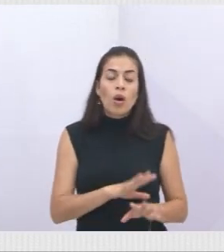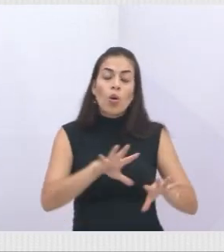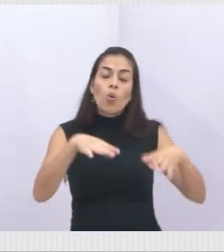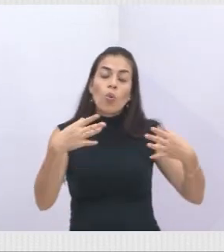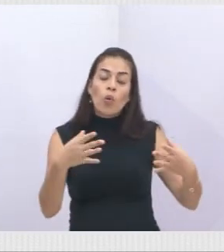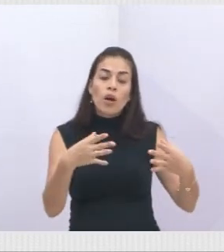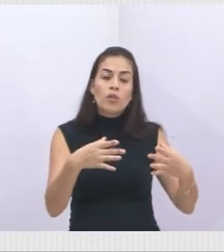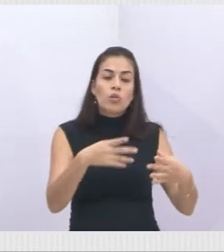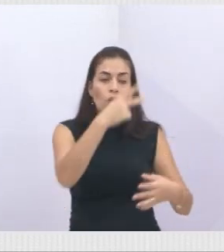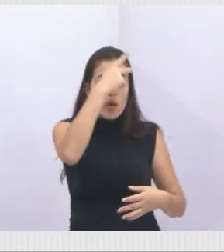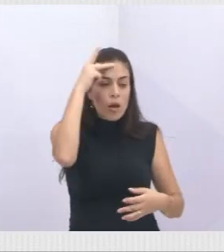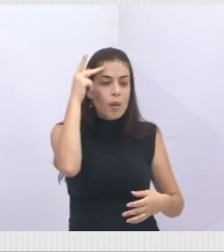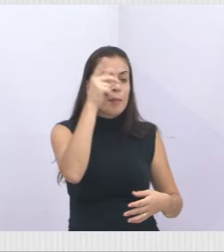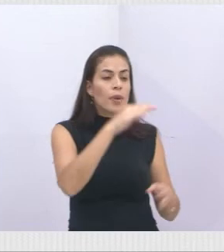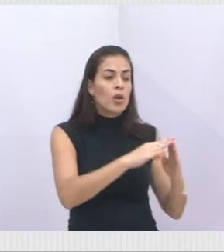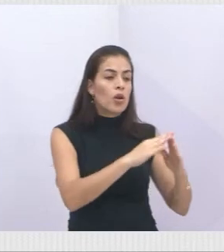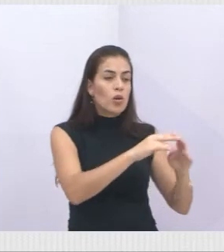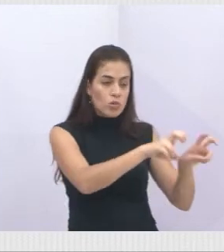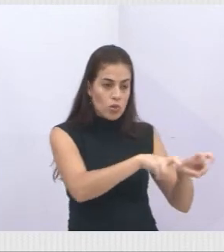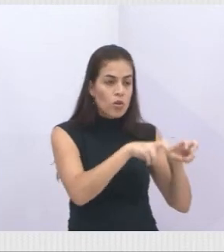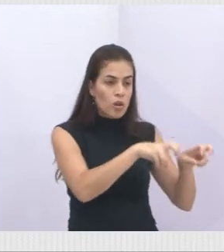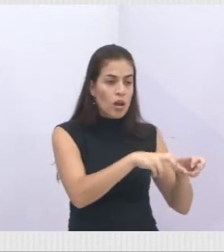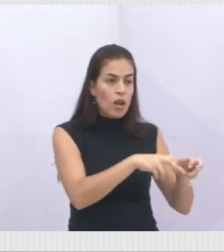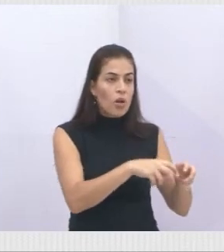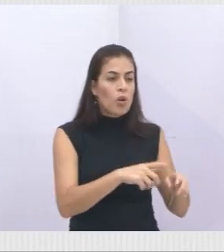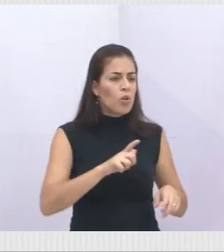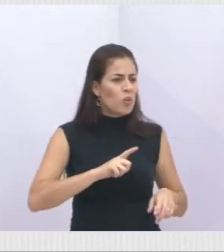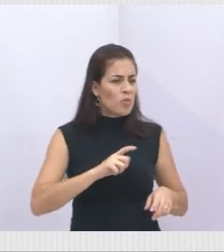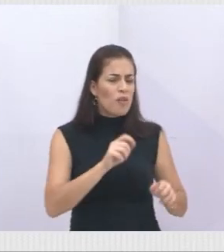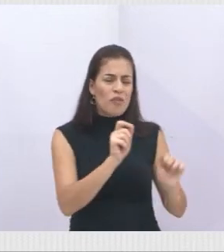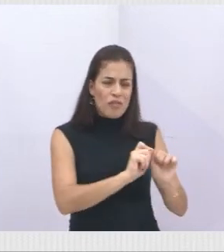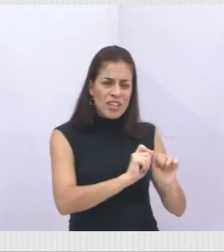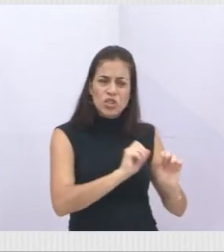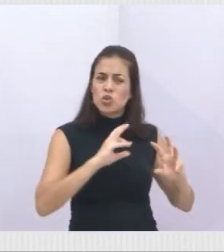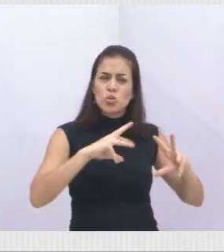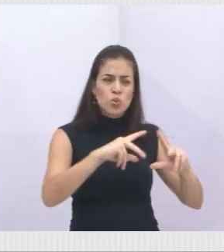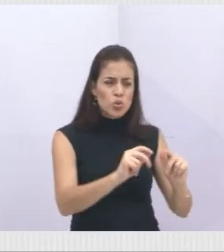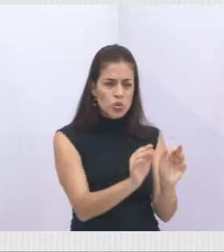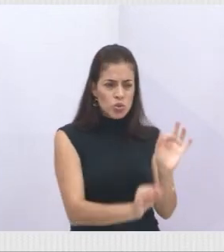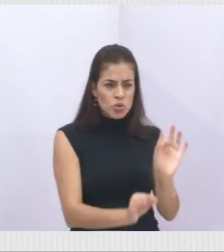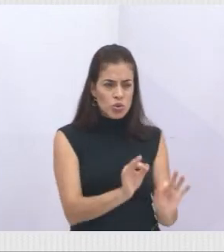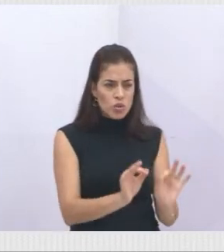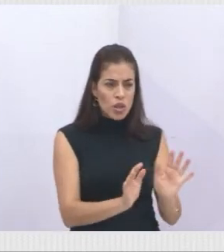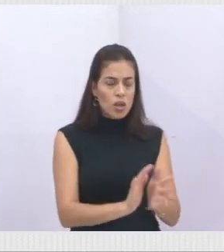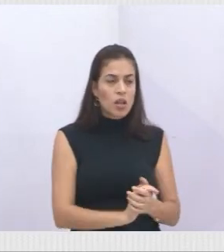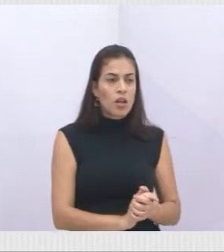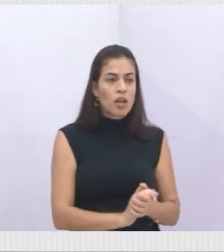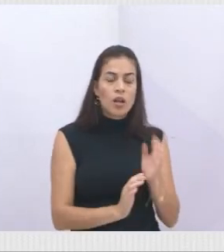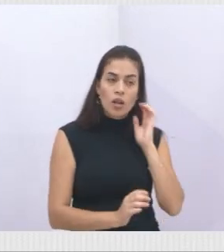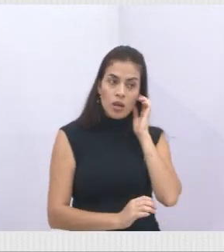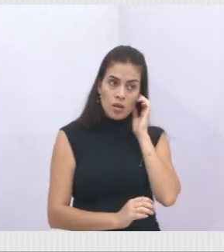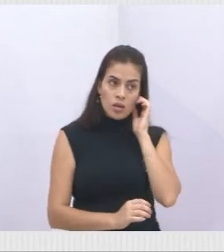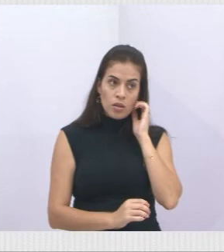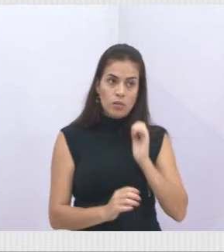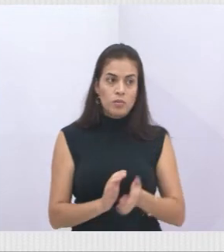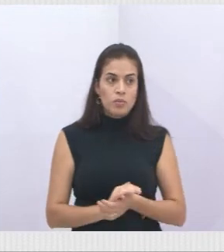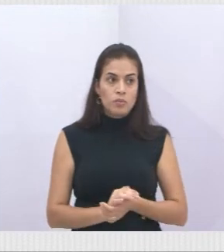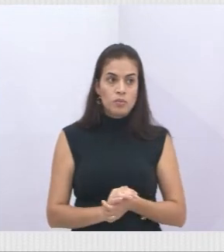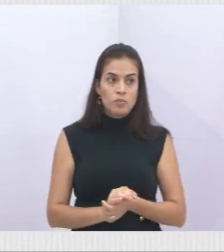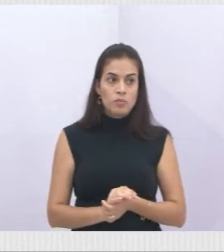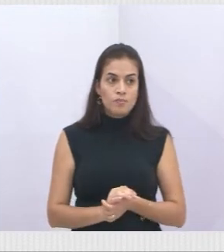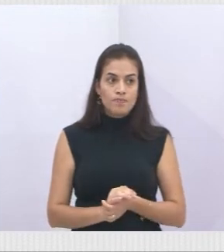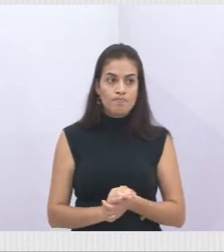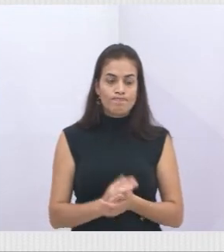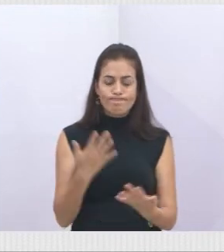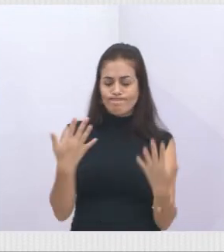consolidar um projeto Renascentes, que foi iniciado há muito tempo atrás, ficou parado um tempo, e